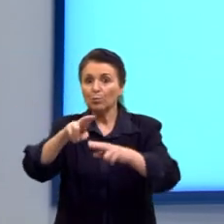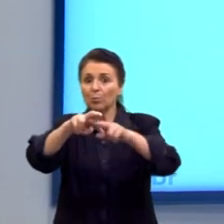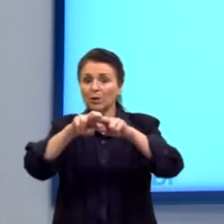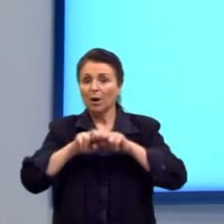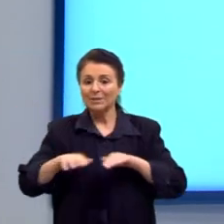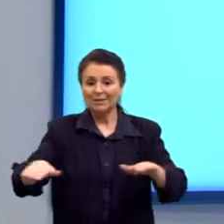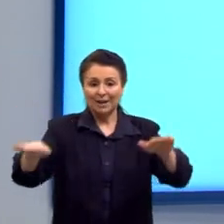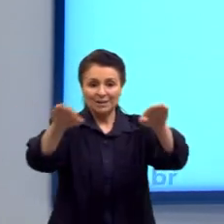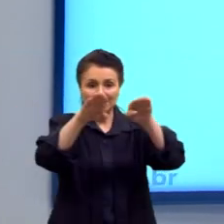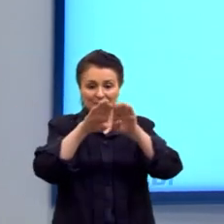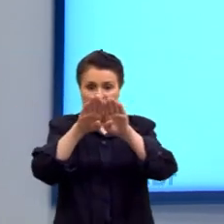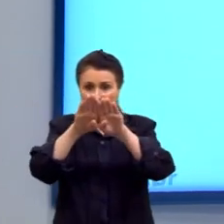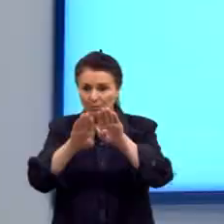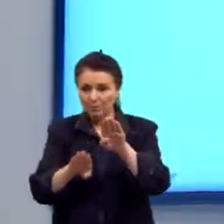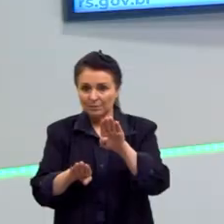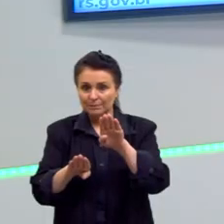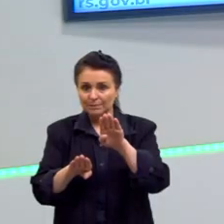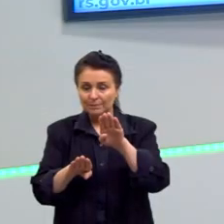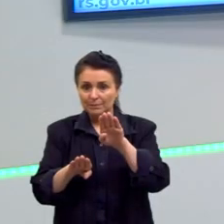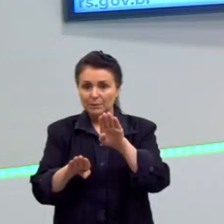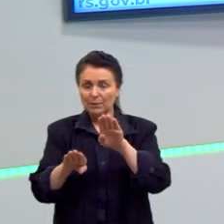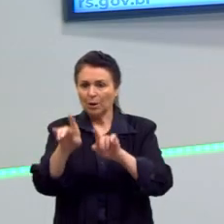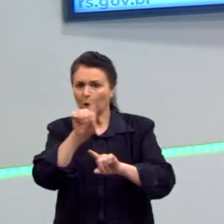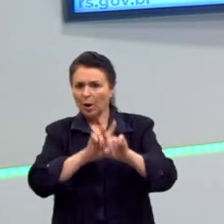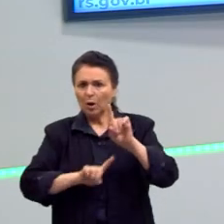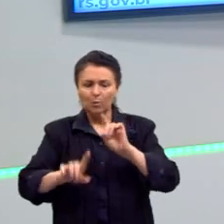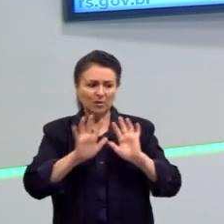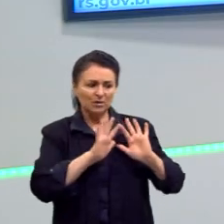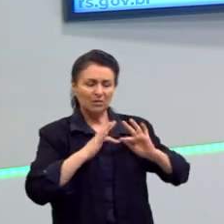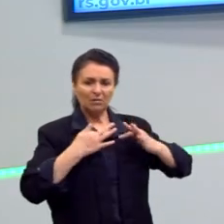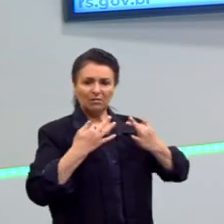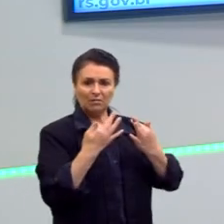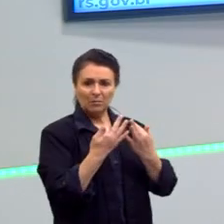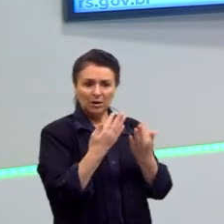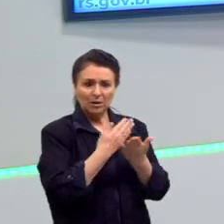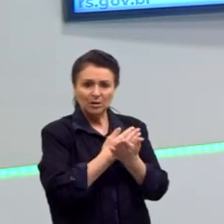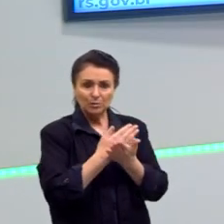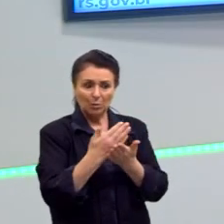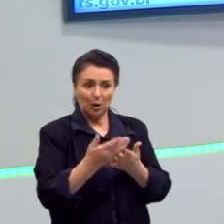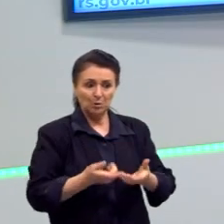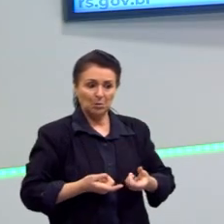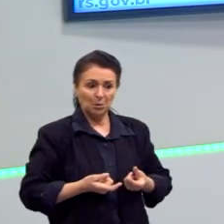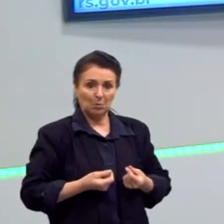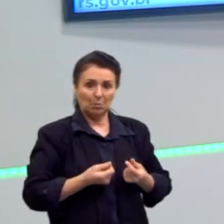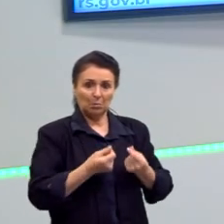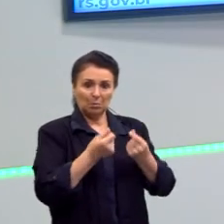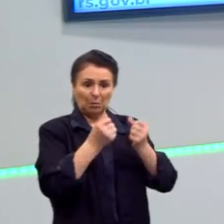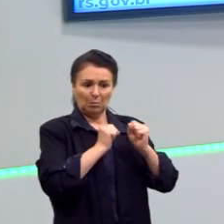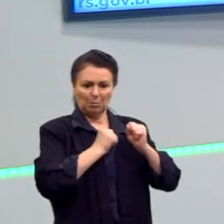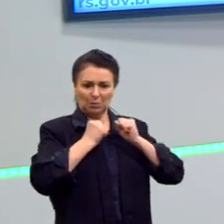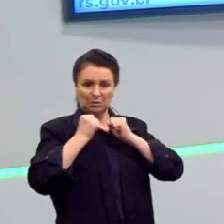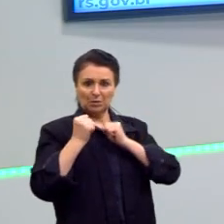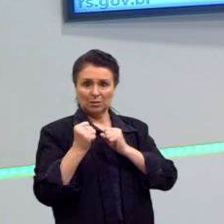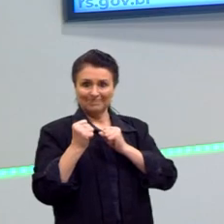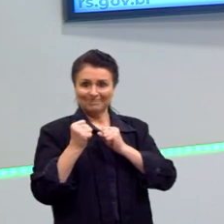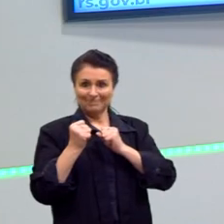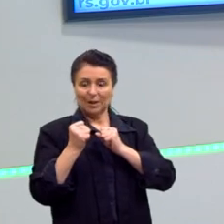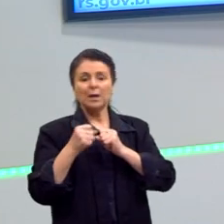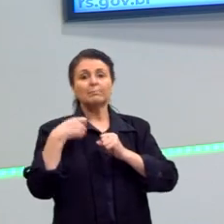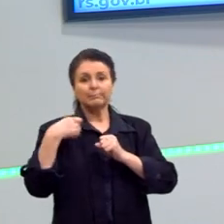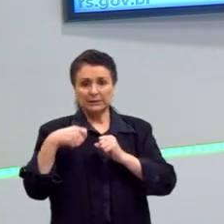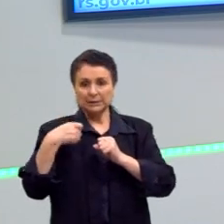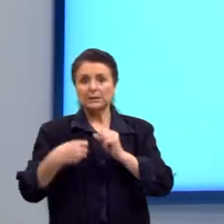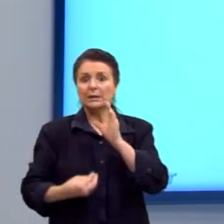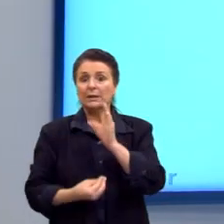Estado veio para... A partir do momento que algumas famílias começam a ficar poderosas, é preciso regularizar isso. Então, o Estado